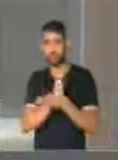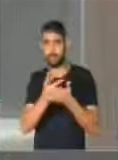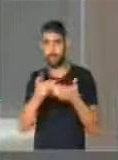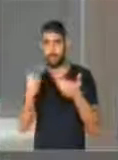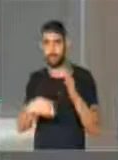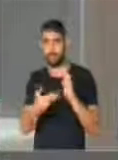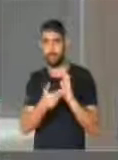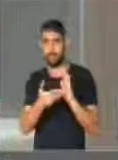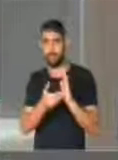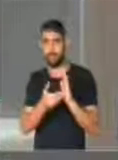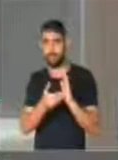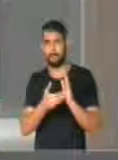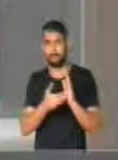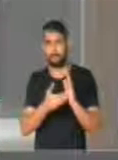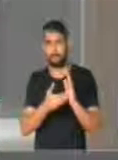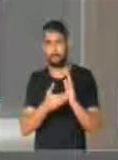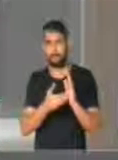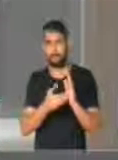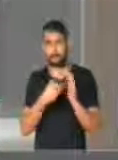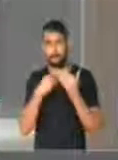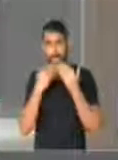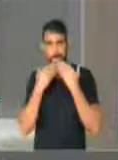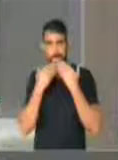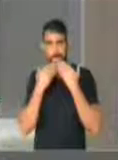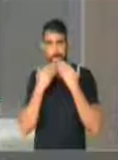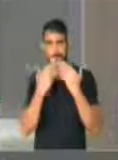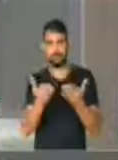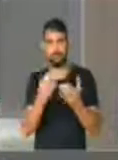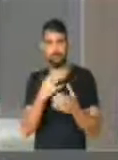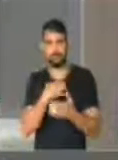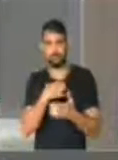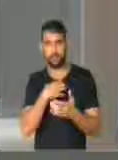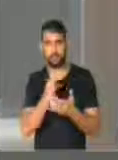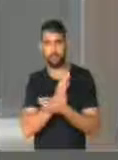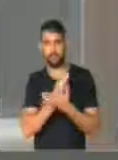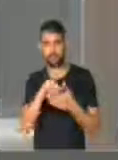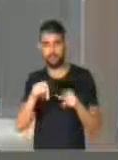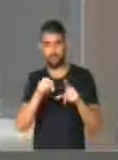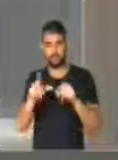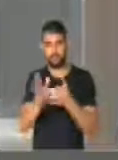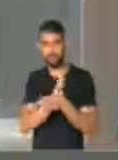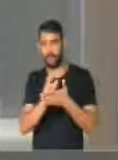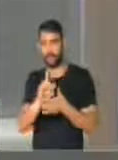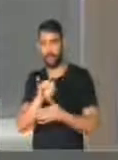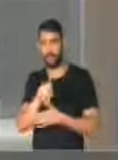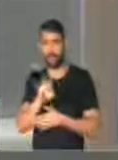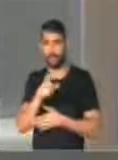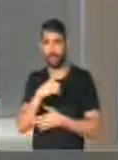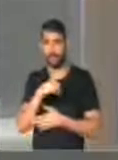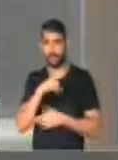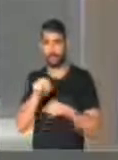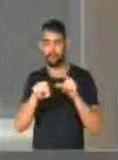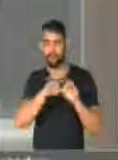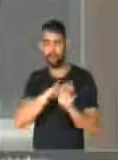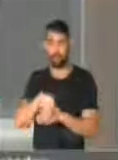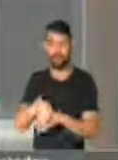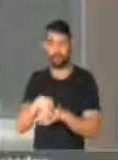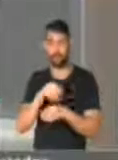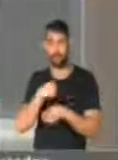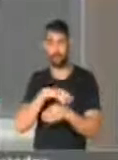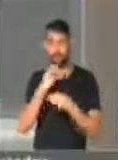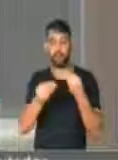alguns aqui dessa casa, é revelada, no seu sentido elitista e discriminatório e excludente,